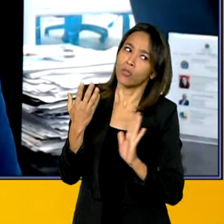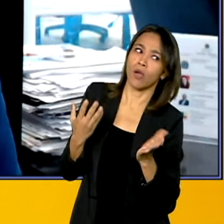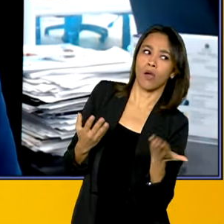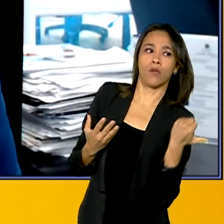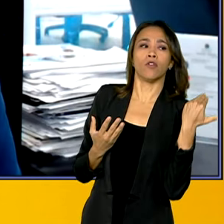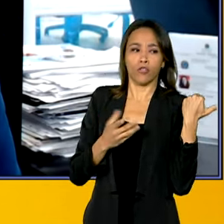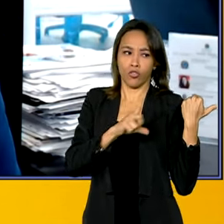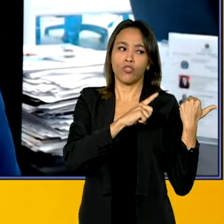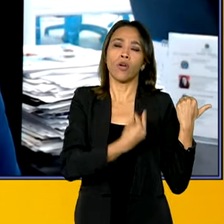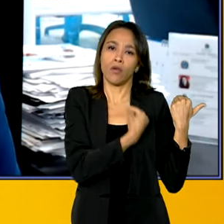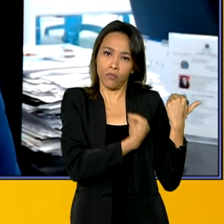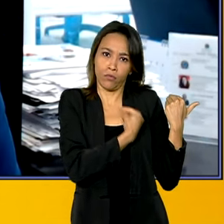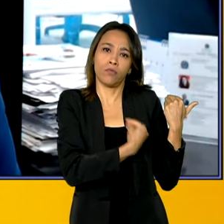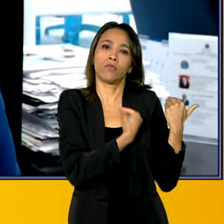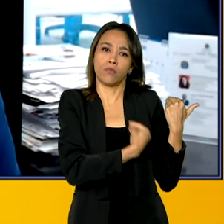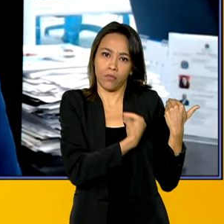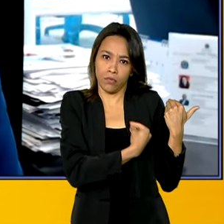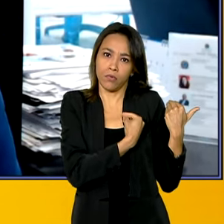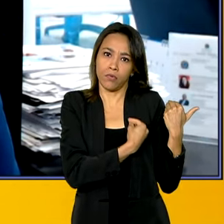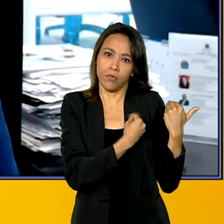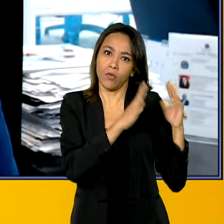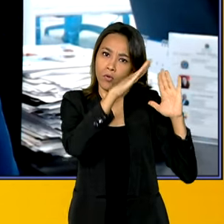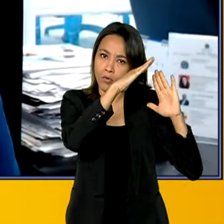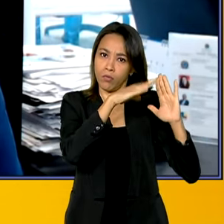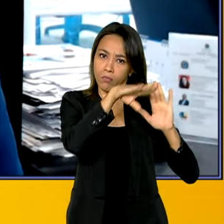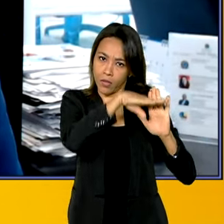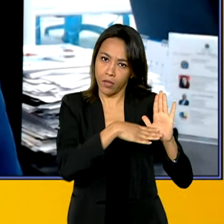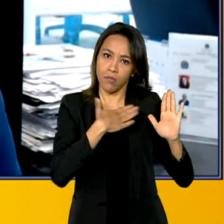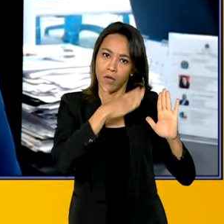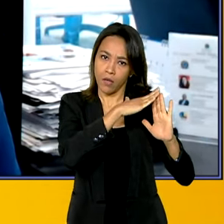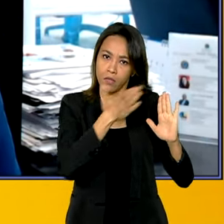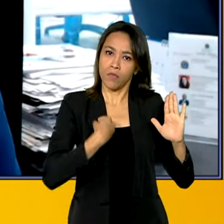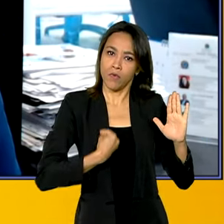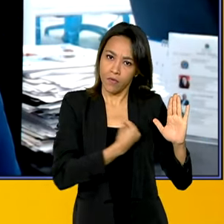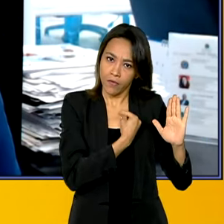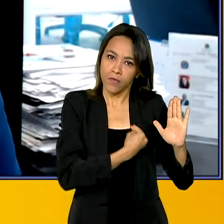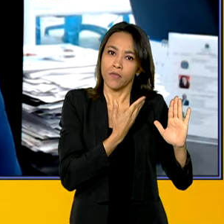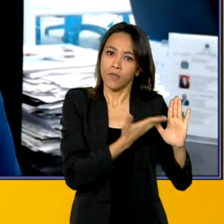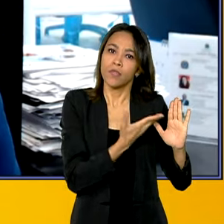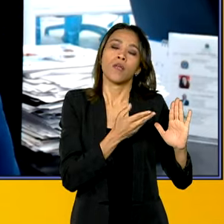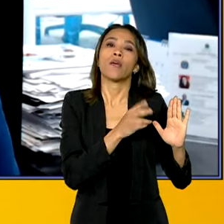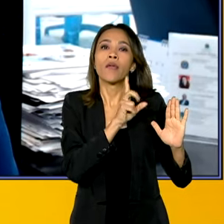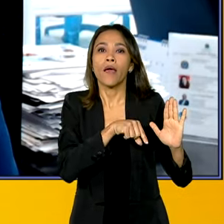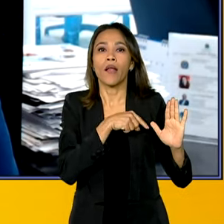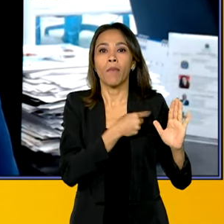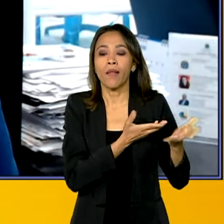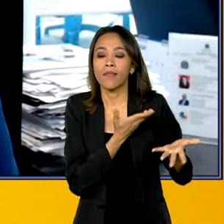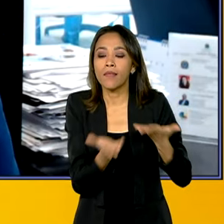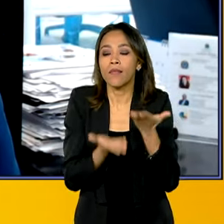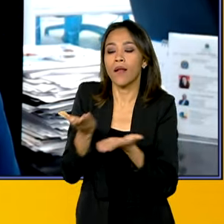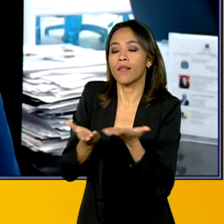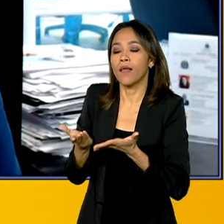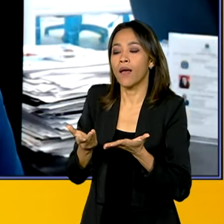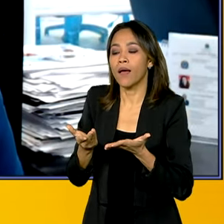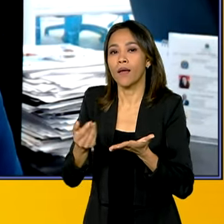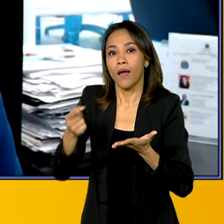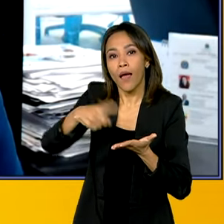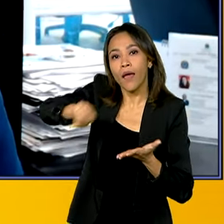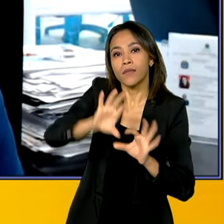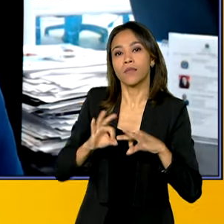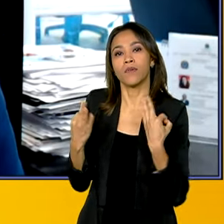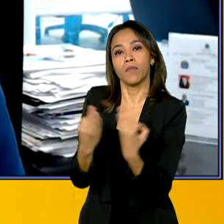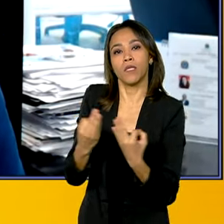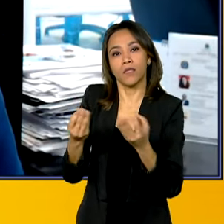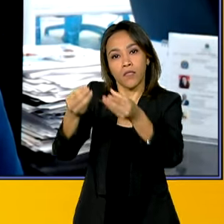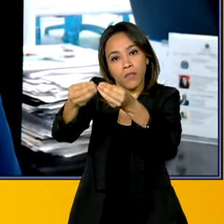que era o Minha Casa Minha Vida, que é para tratar dessas áreas todas que são afetadas por essas